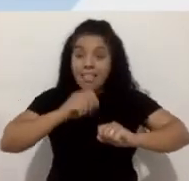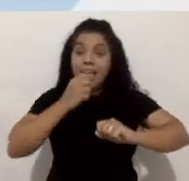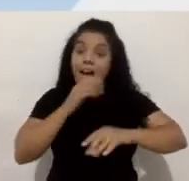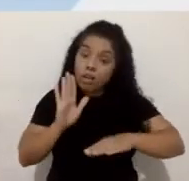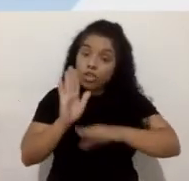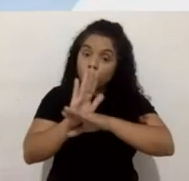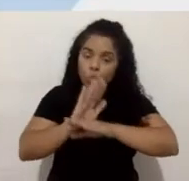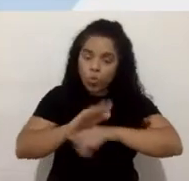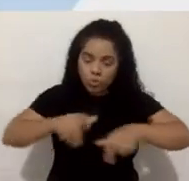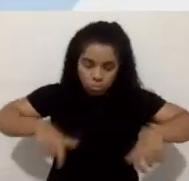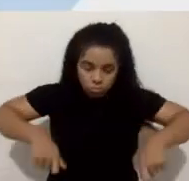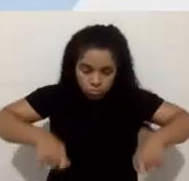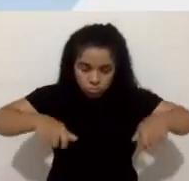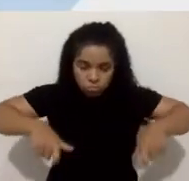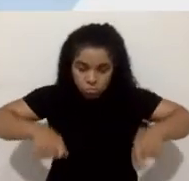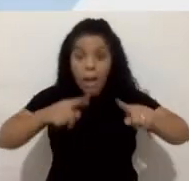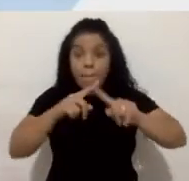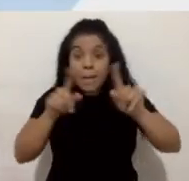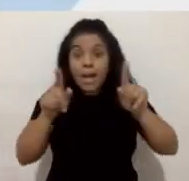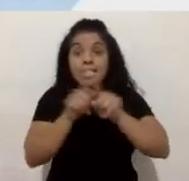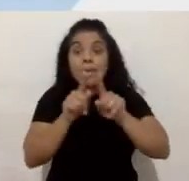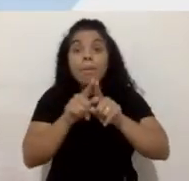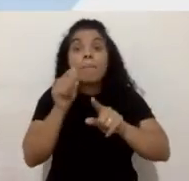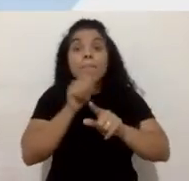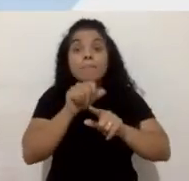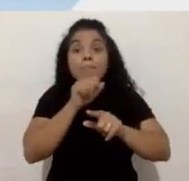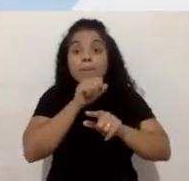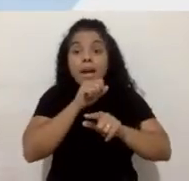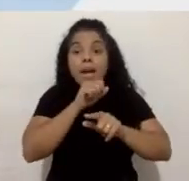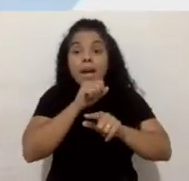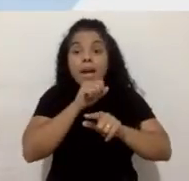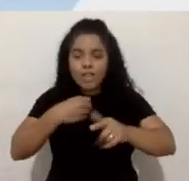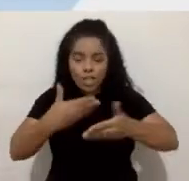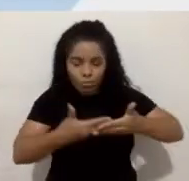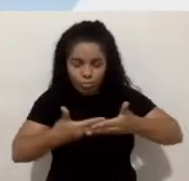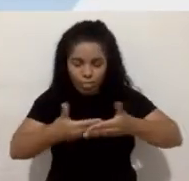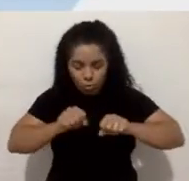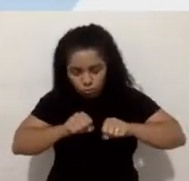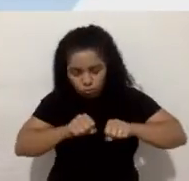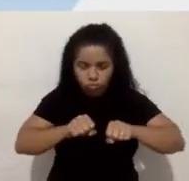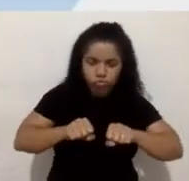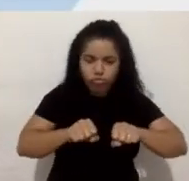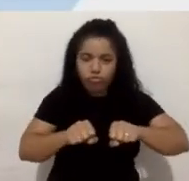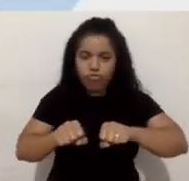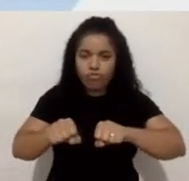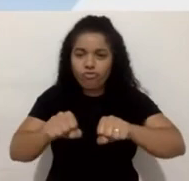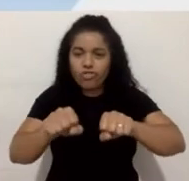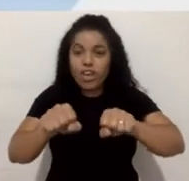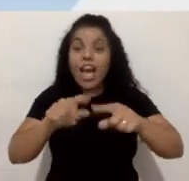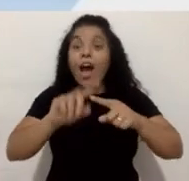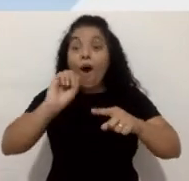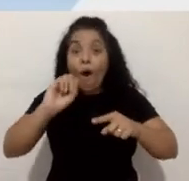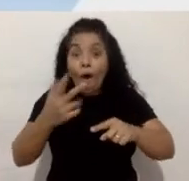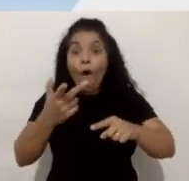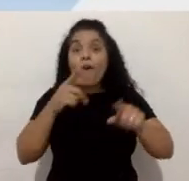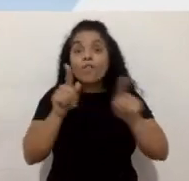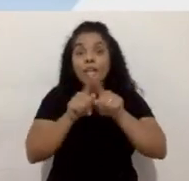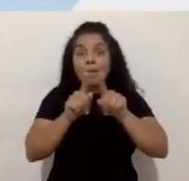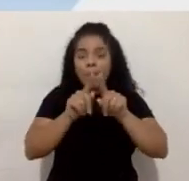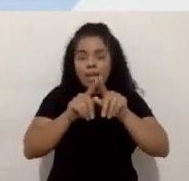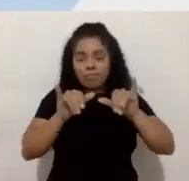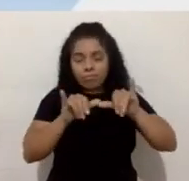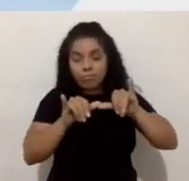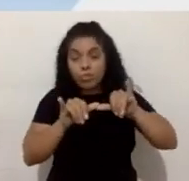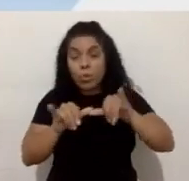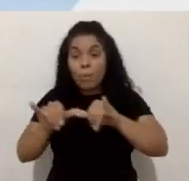beneficia até, né, qualquer um de nós que, quando está voltando do supermercado com aquele carrinho, né, cheio, a gente vai encontrar uma calçada